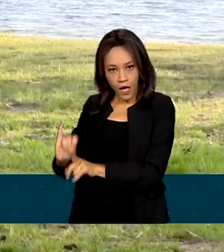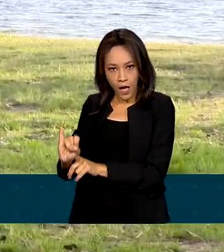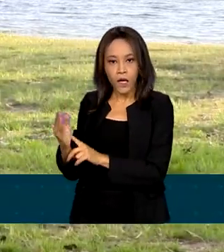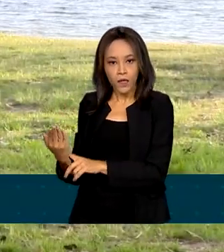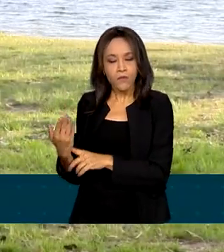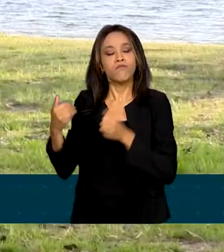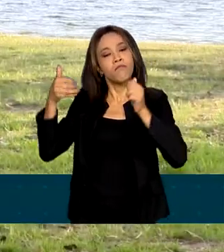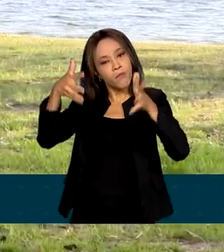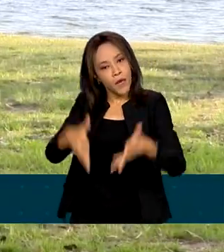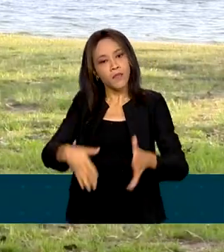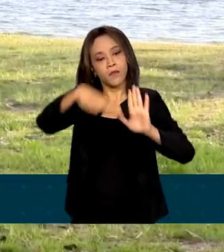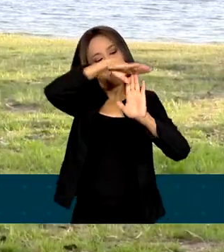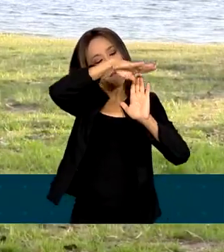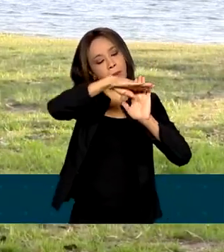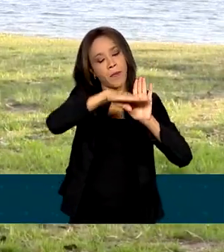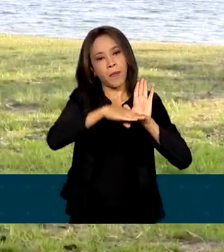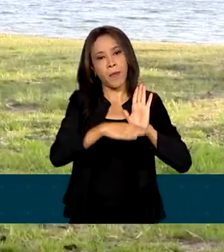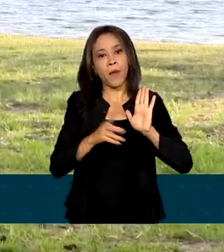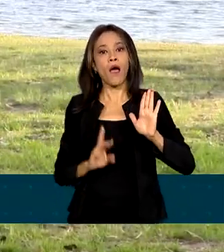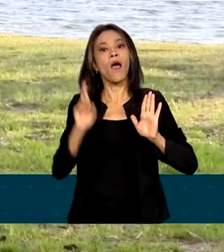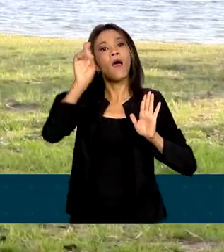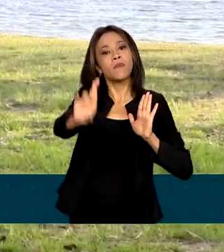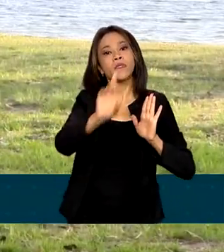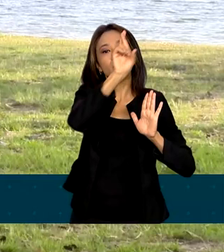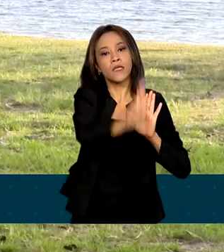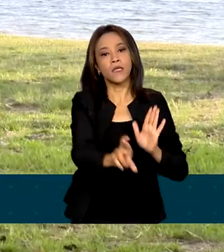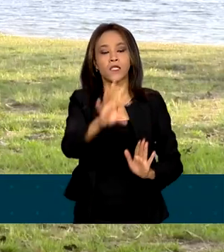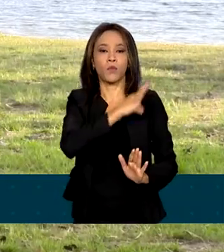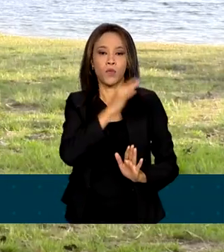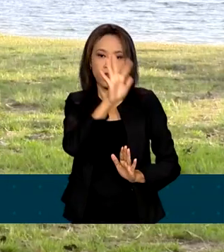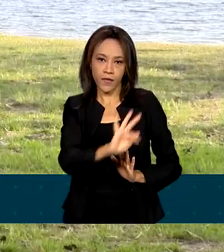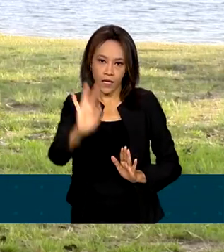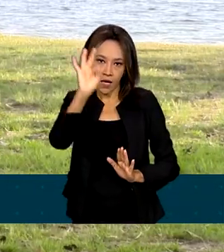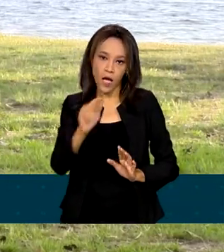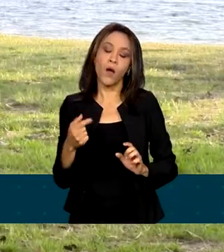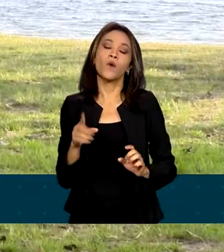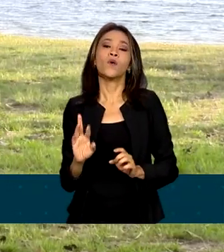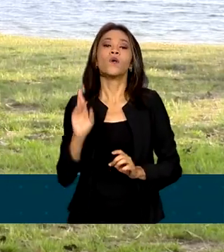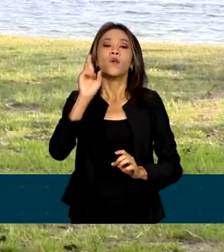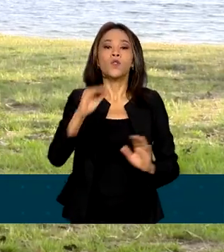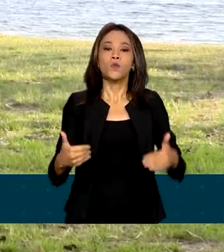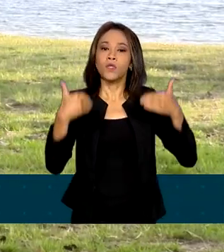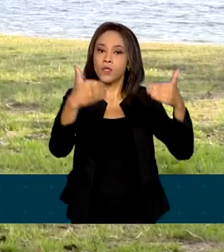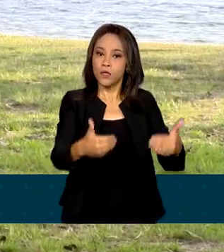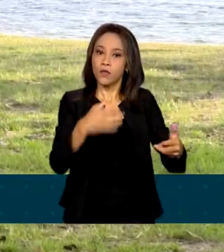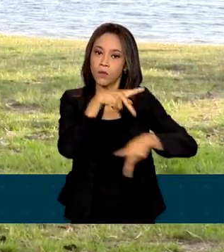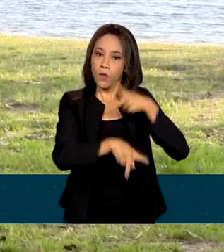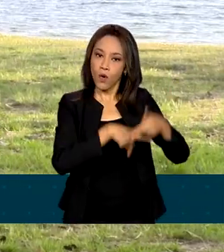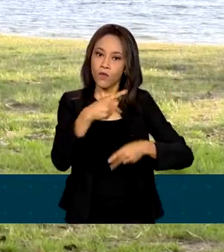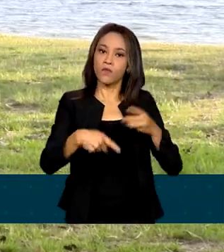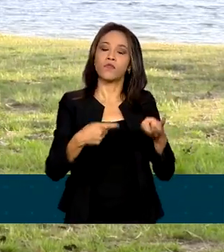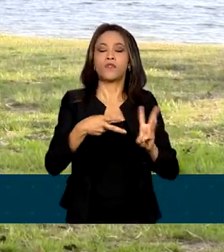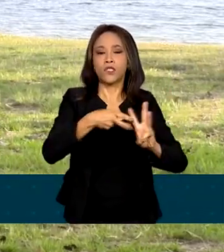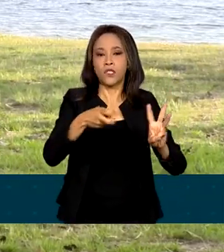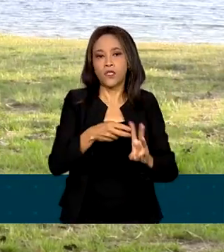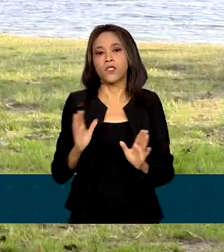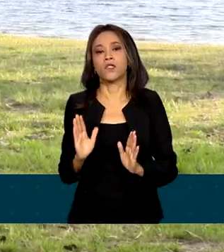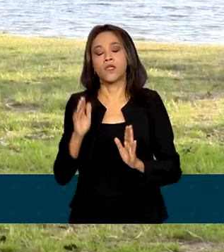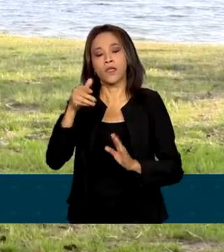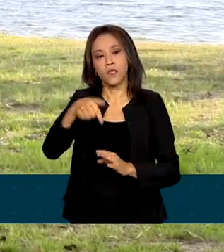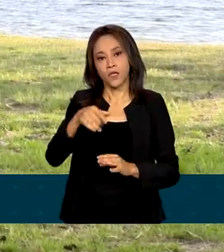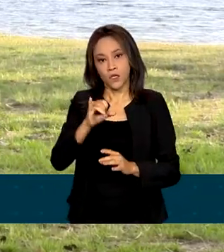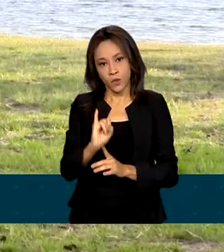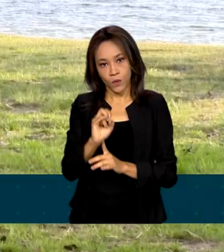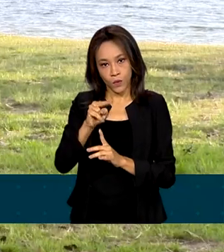participam da programação representantes da Polícia Federal, do Ministério dos Povos Indígenas, do IBAMA, INCRA e também do Ministério